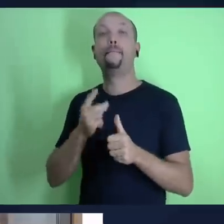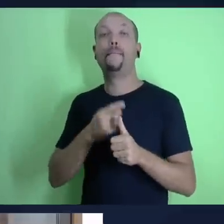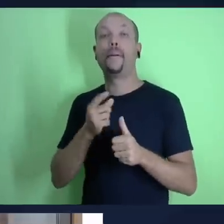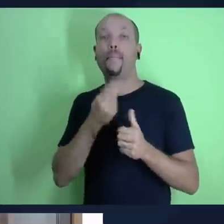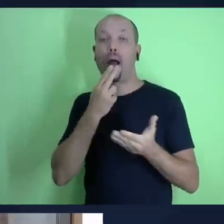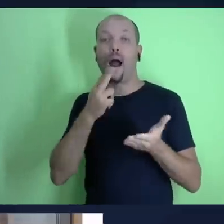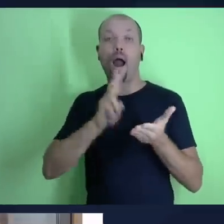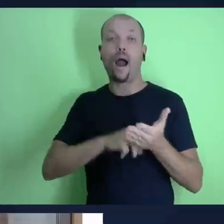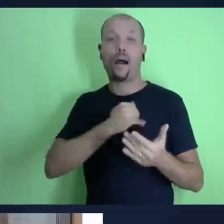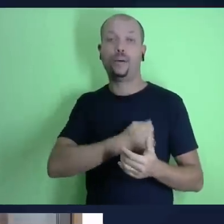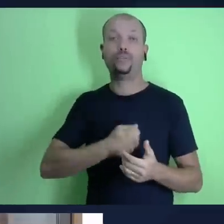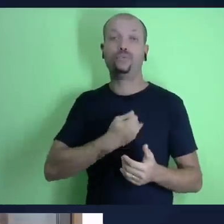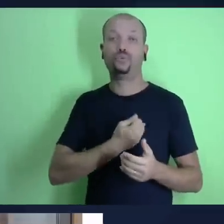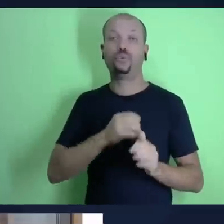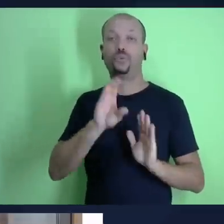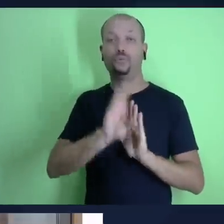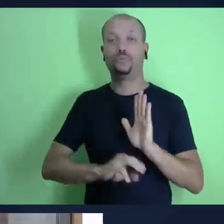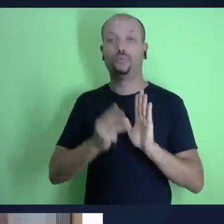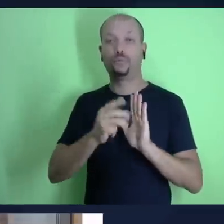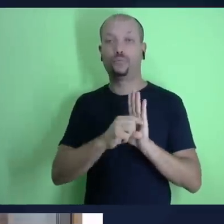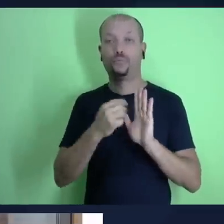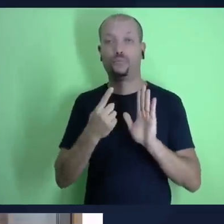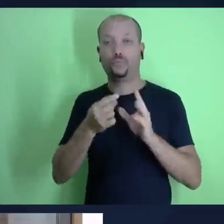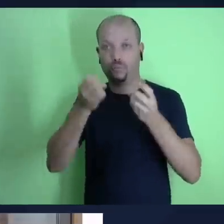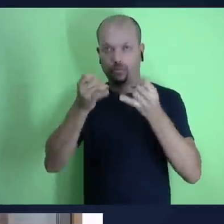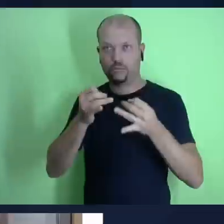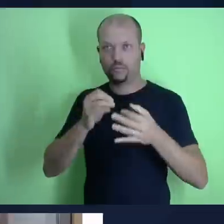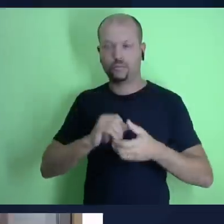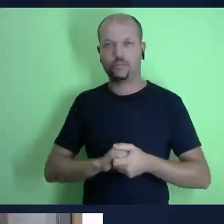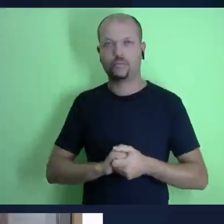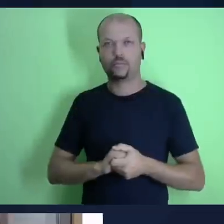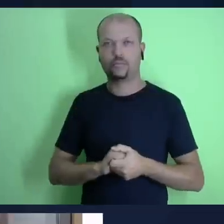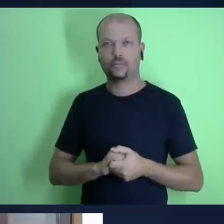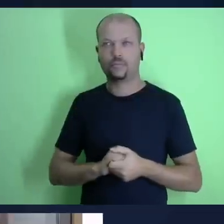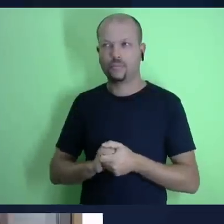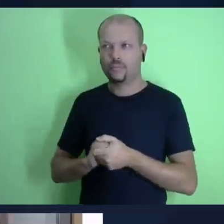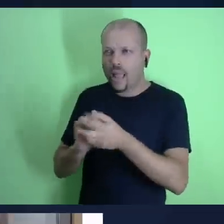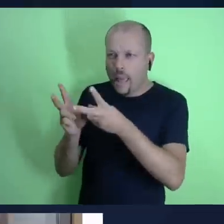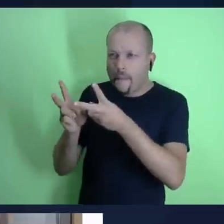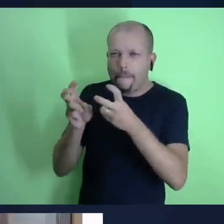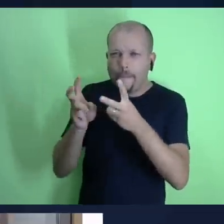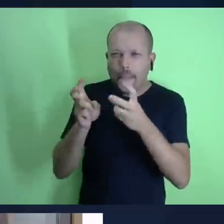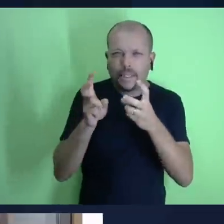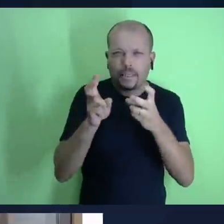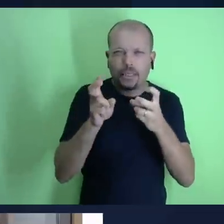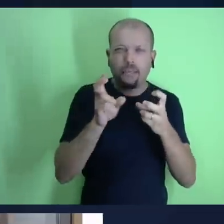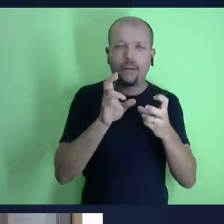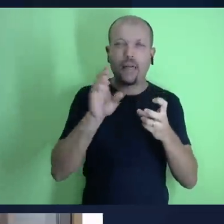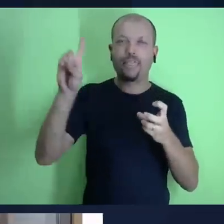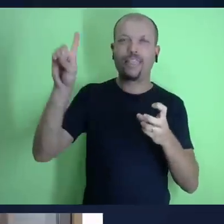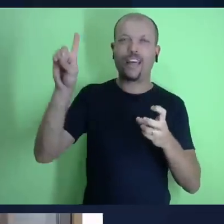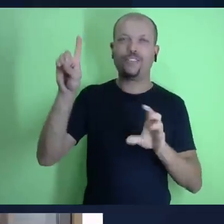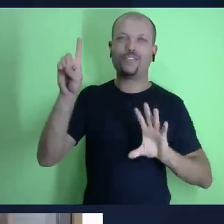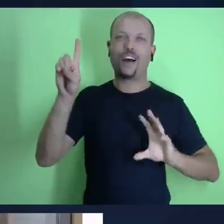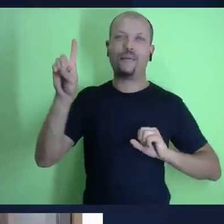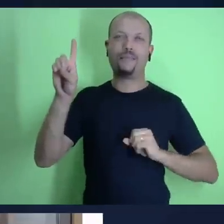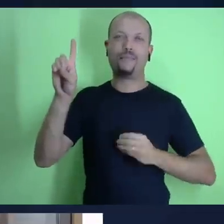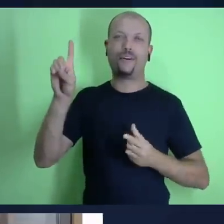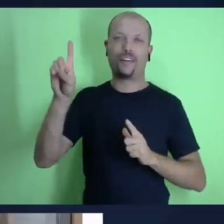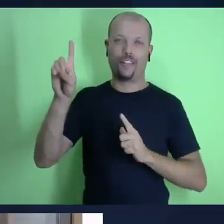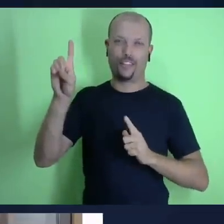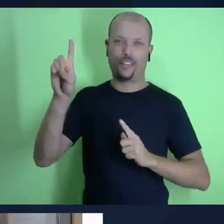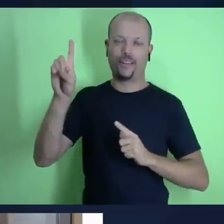chamados filhos de deus e de fato somos filhos de deus por essa razão o mundo não nos conhece